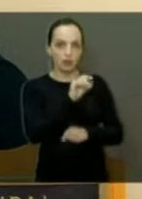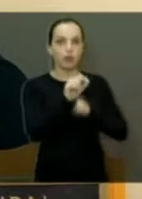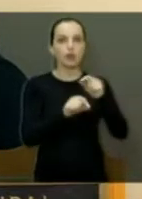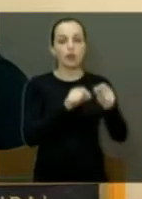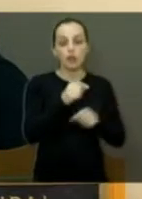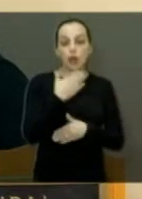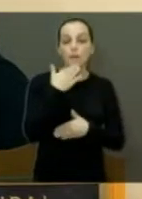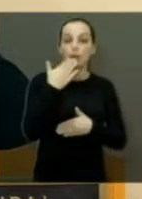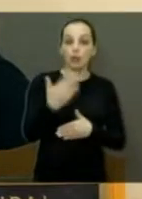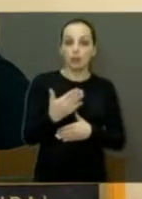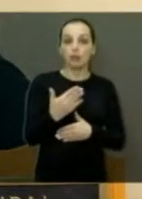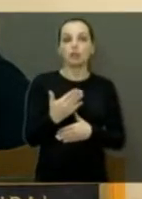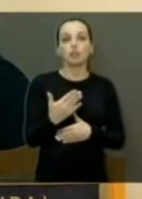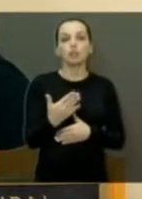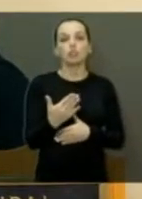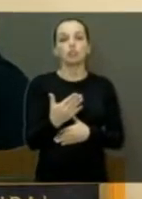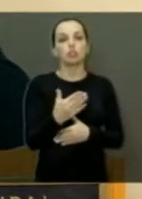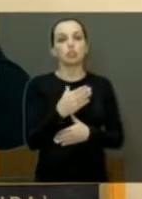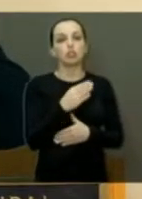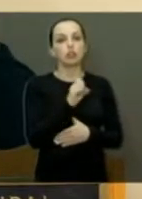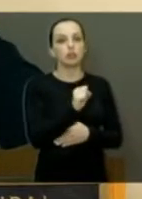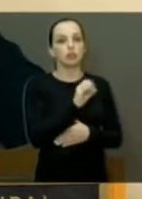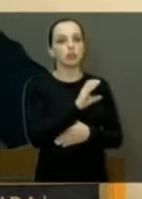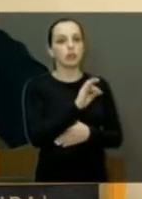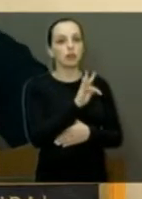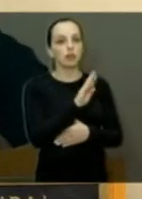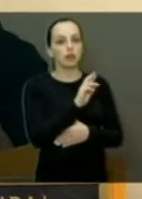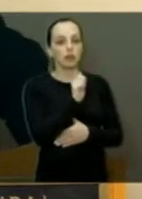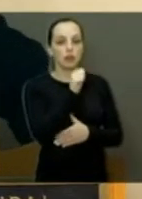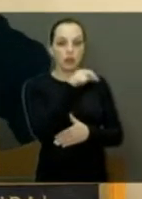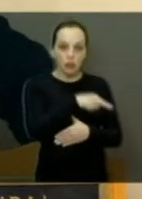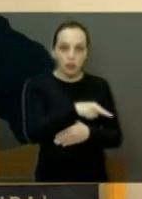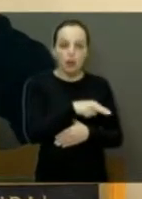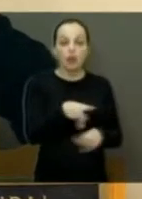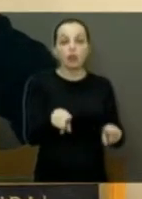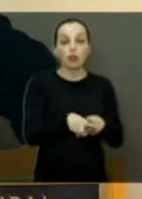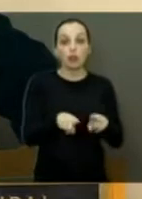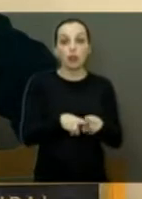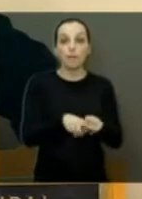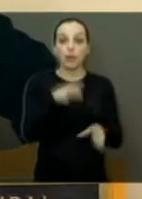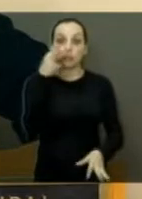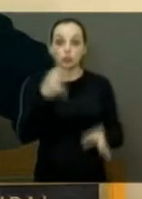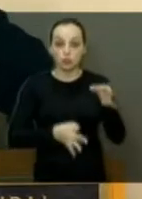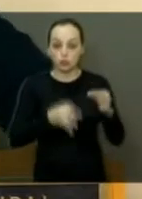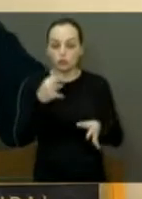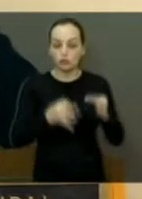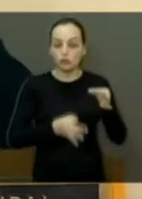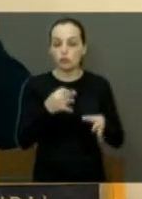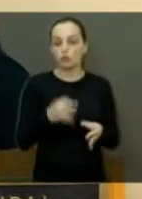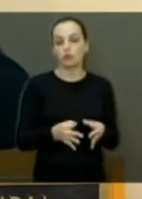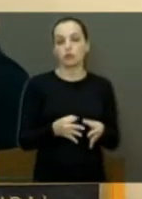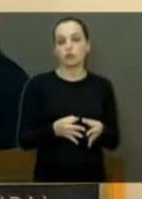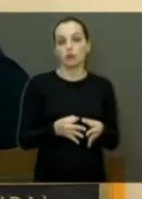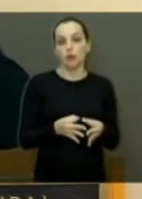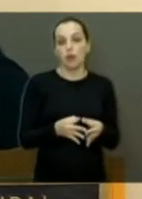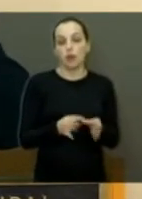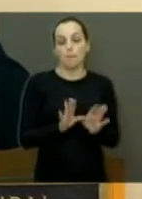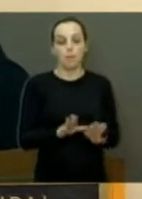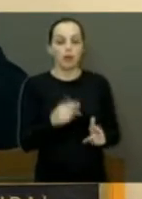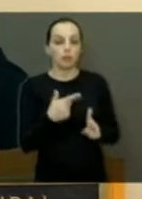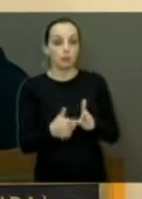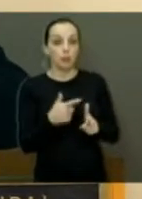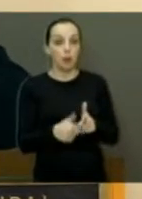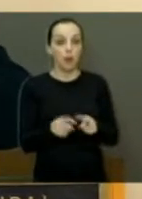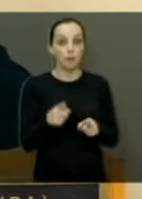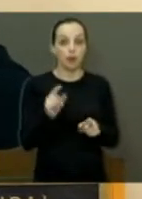recurso para o CETRAN em segunda instância, e se for o caso, até ir para a justiça. O único problema é que quando vai